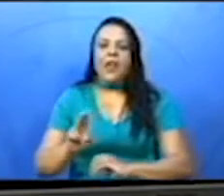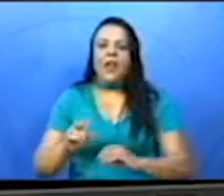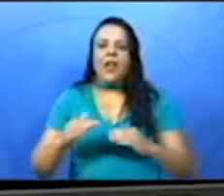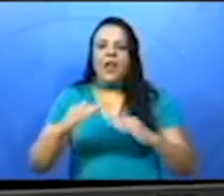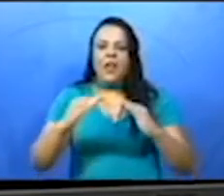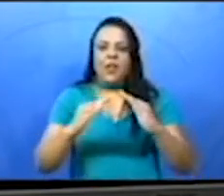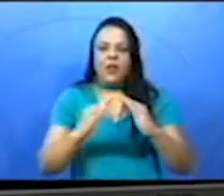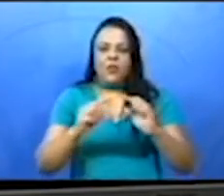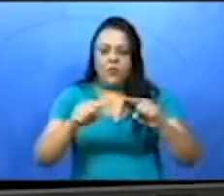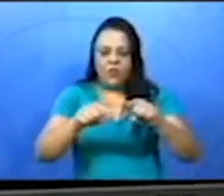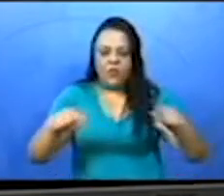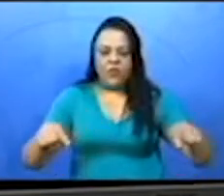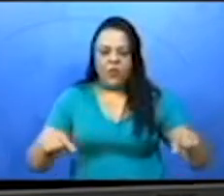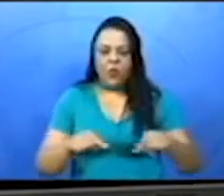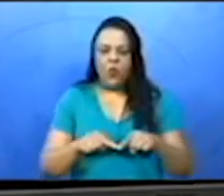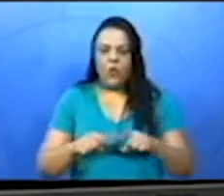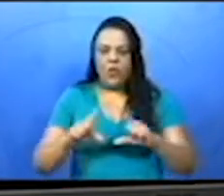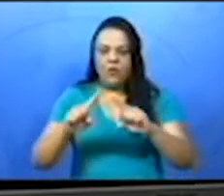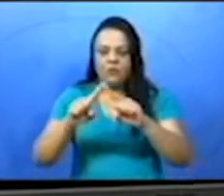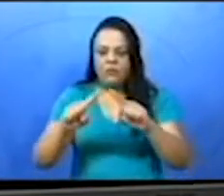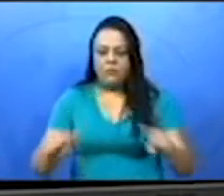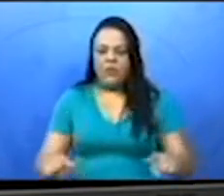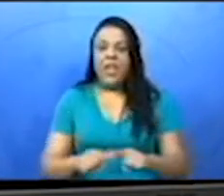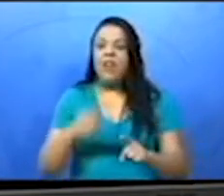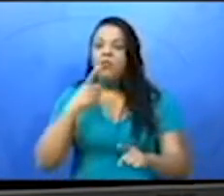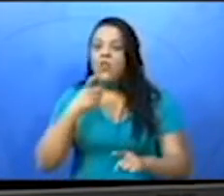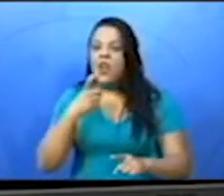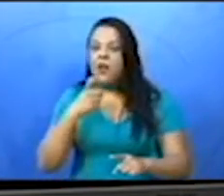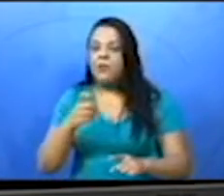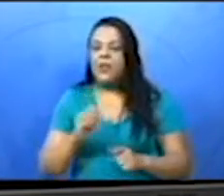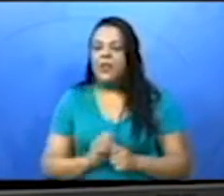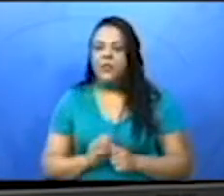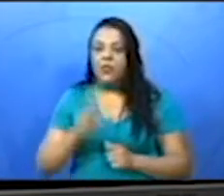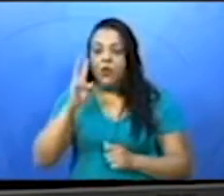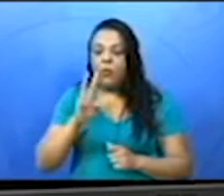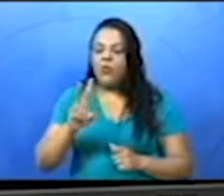...neste mapa. Vamos ver qual será?